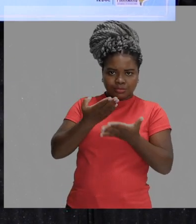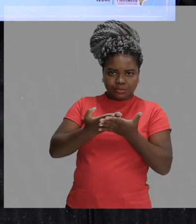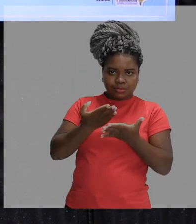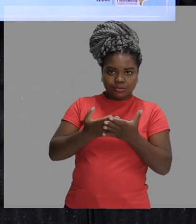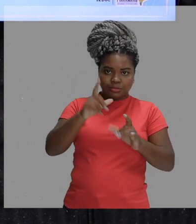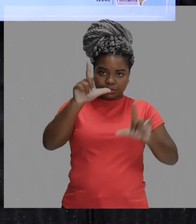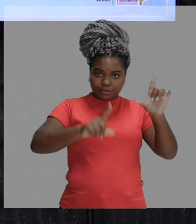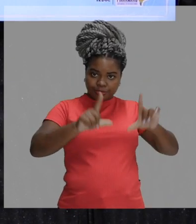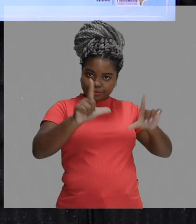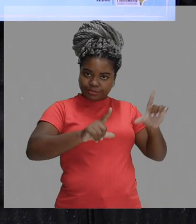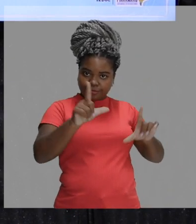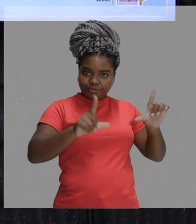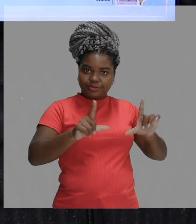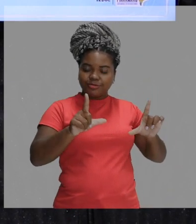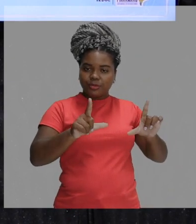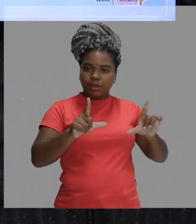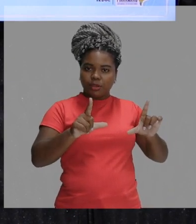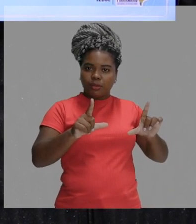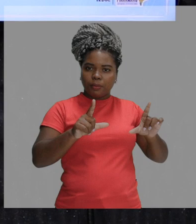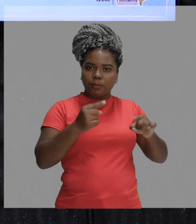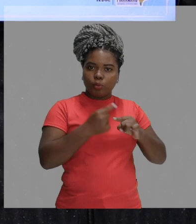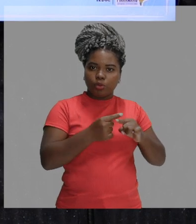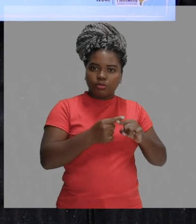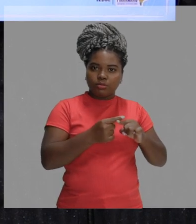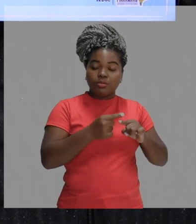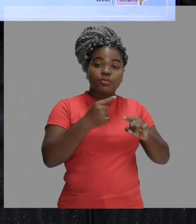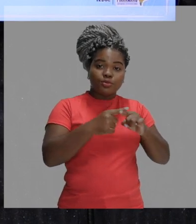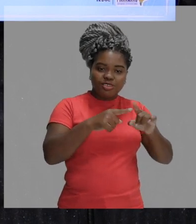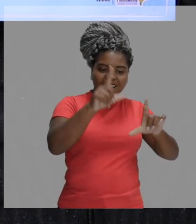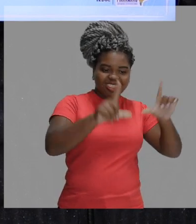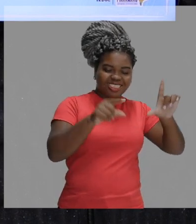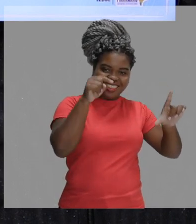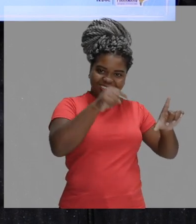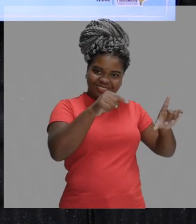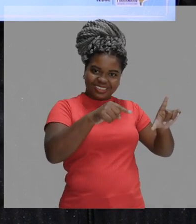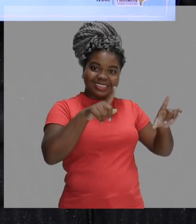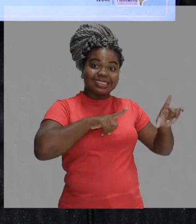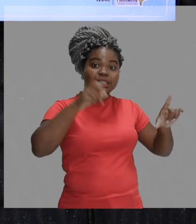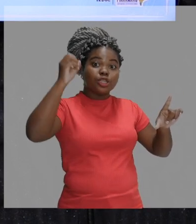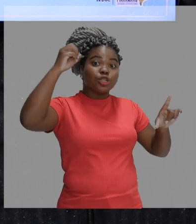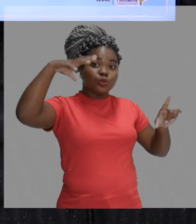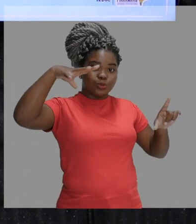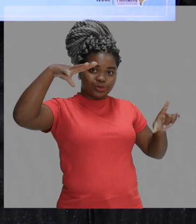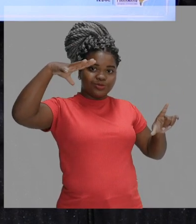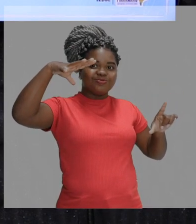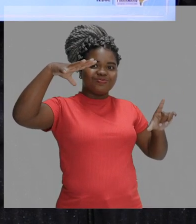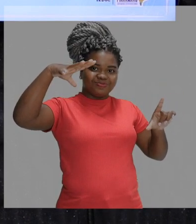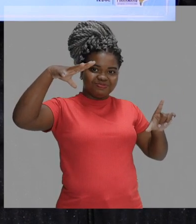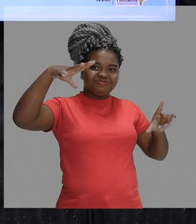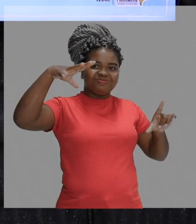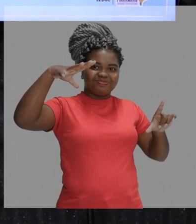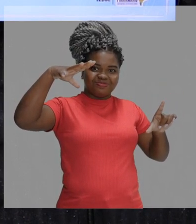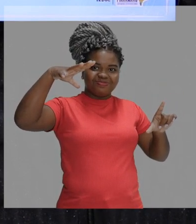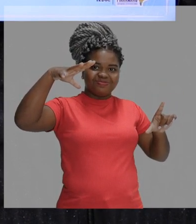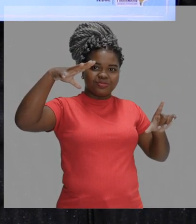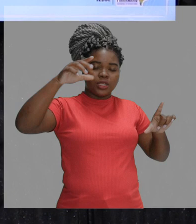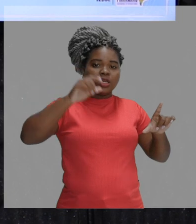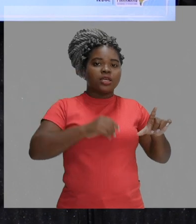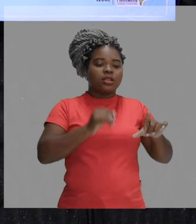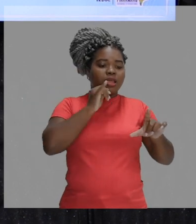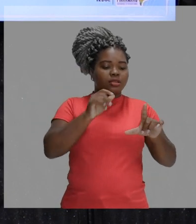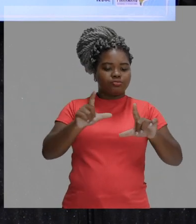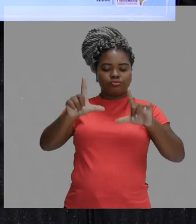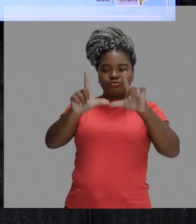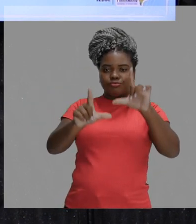porque essa TV ela emite luz com essas informações. informações. Então o seu olho